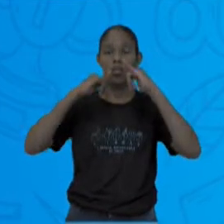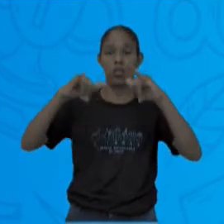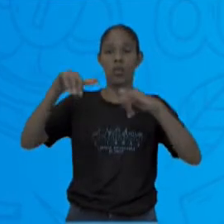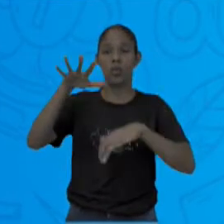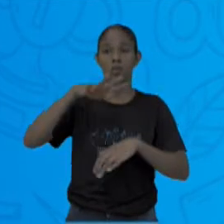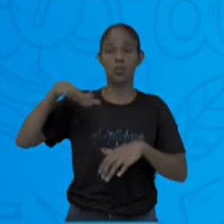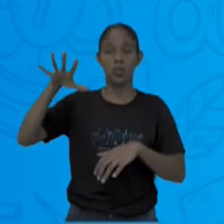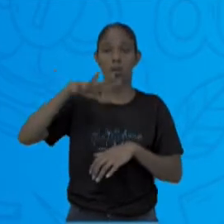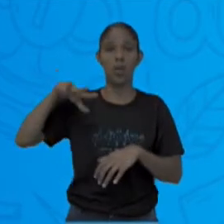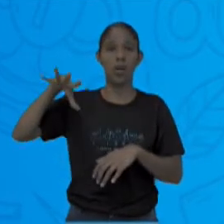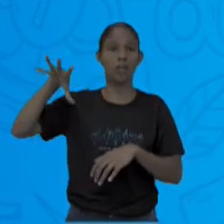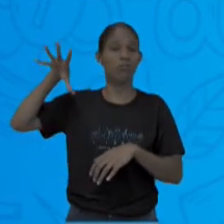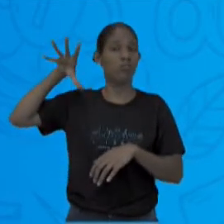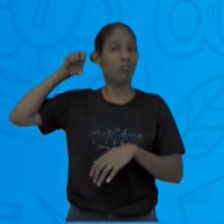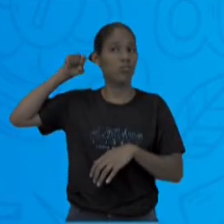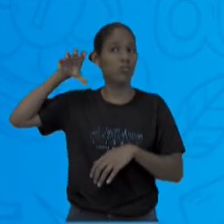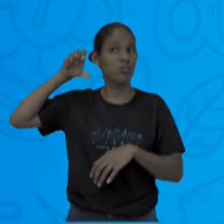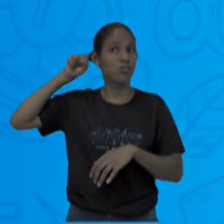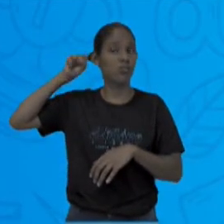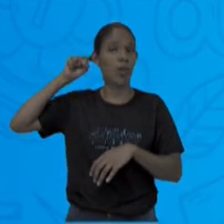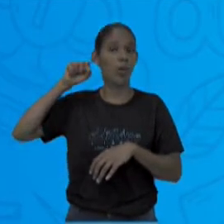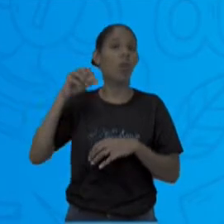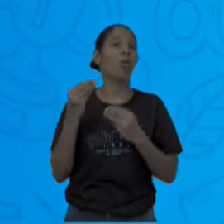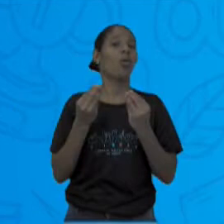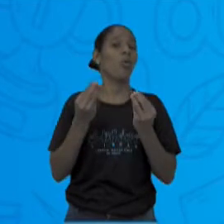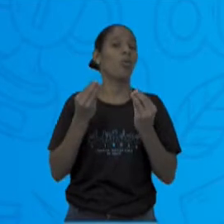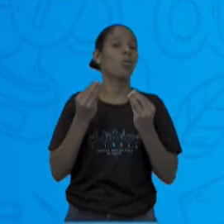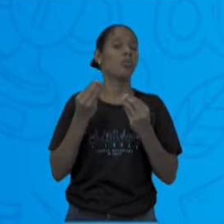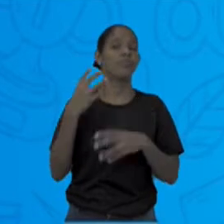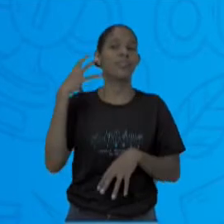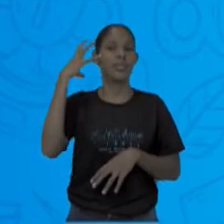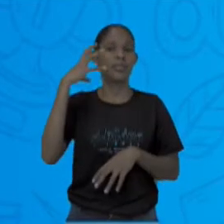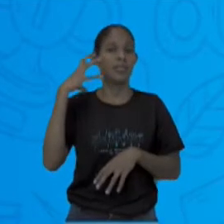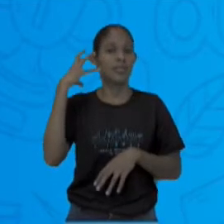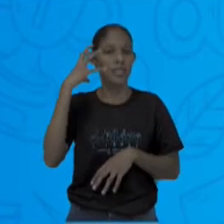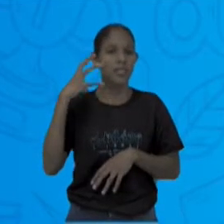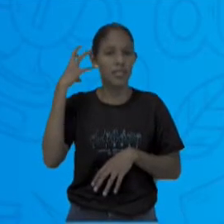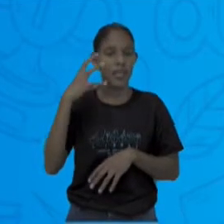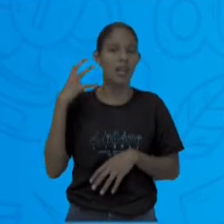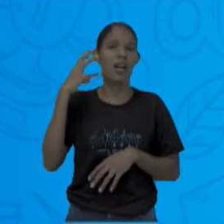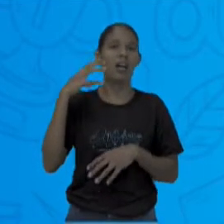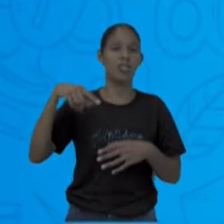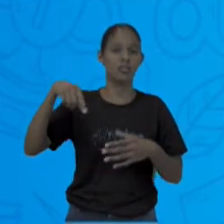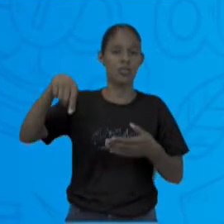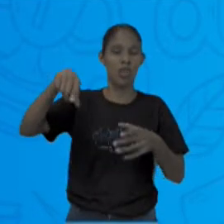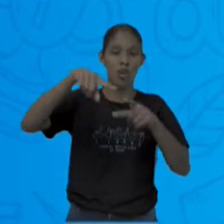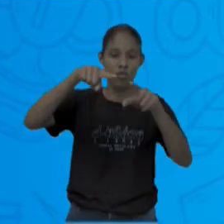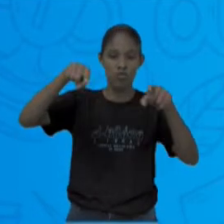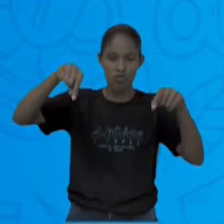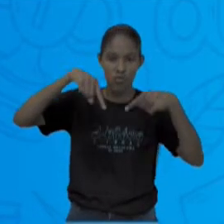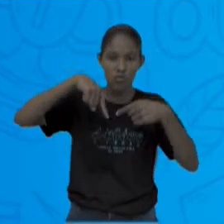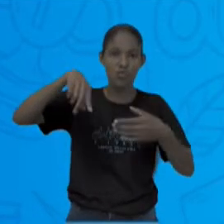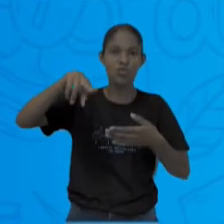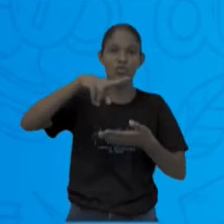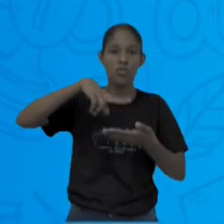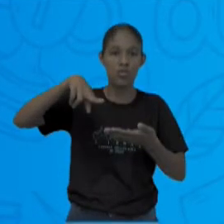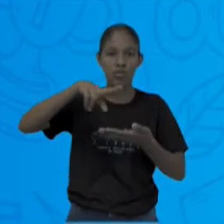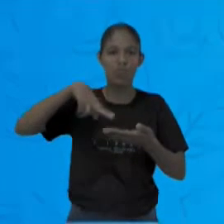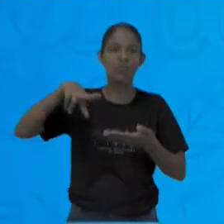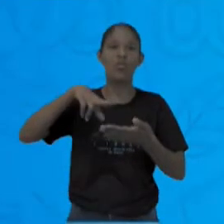para serem ouvidos como rádio, disco, CD, telefone e etc.